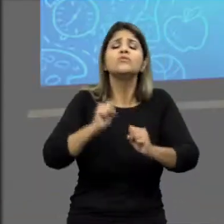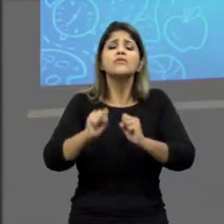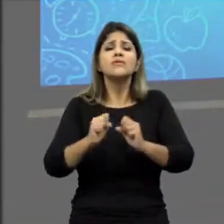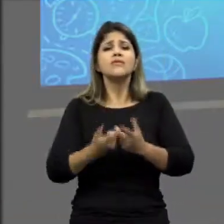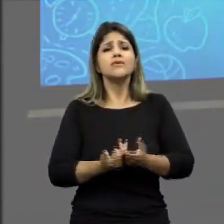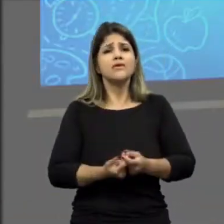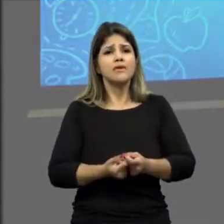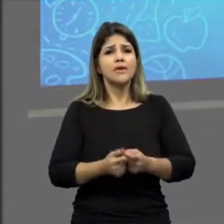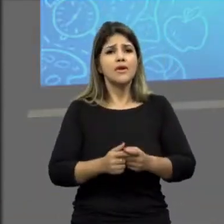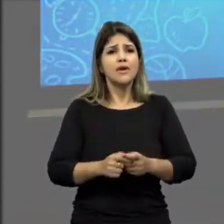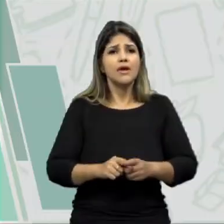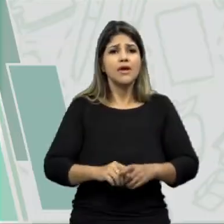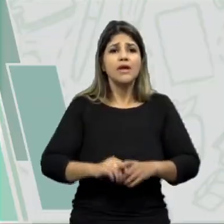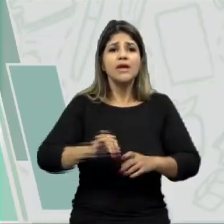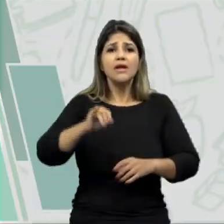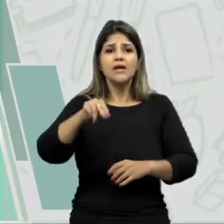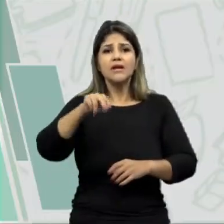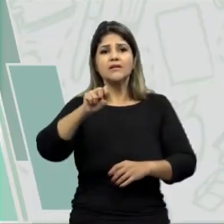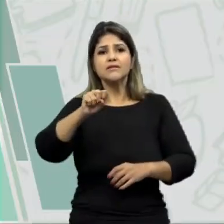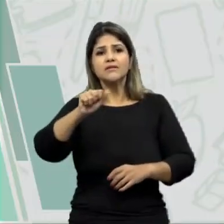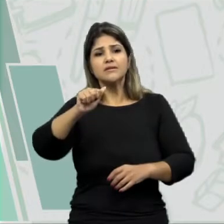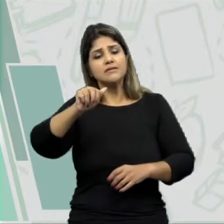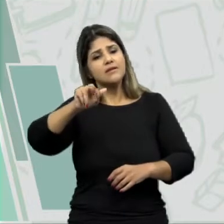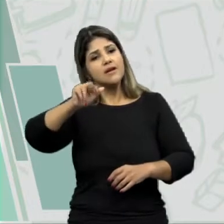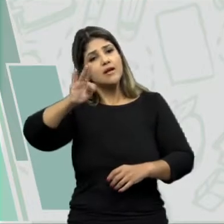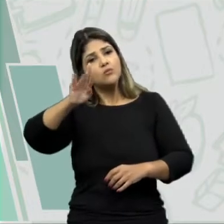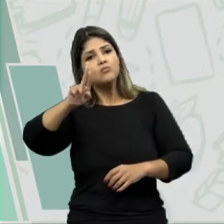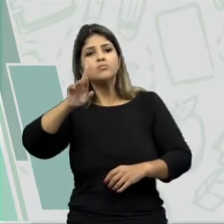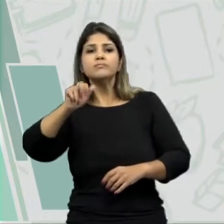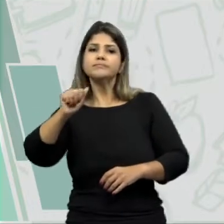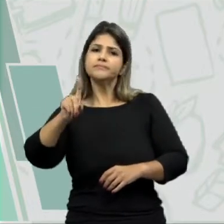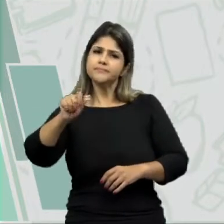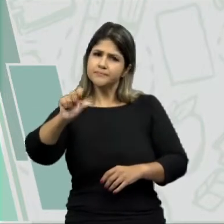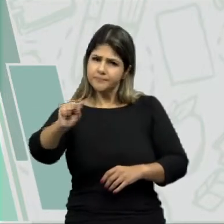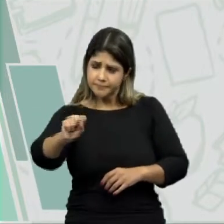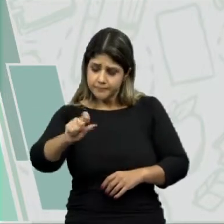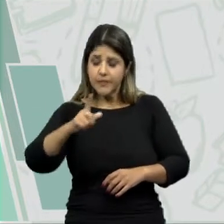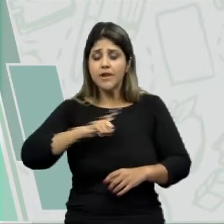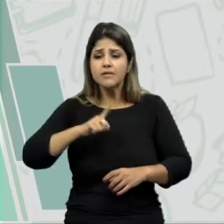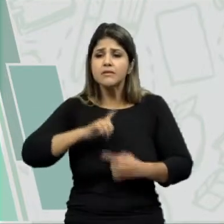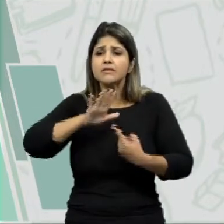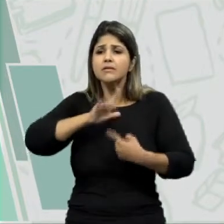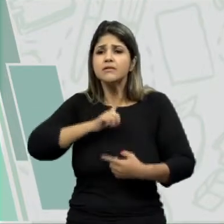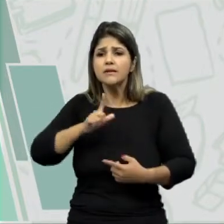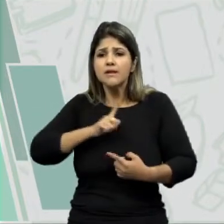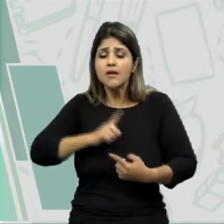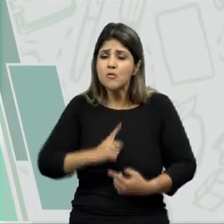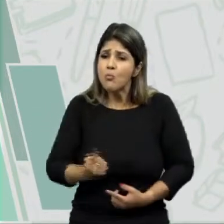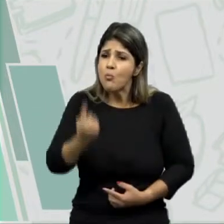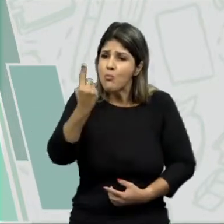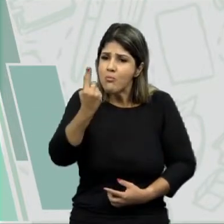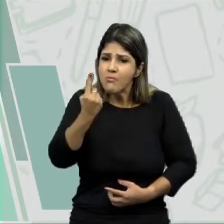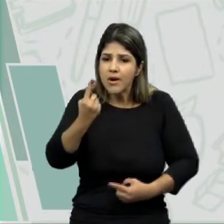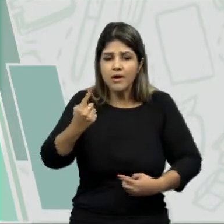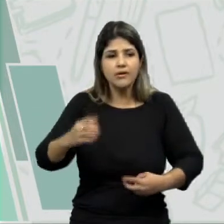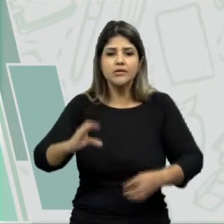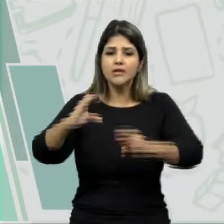E o que vem a ser uma cadeia insaturada? Cadeia insaturada, ela vai ter que apresentar pelo menos uma ligação dupla